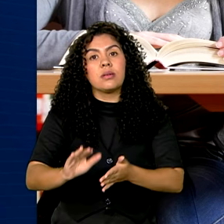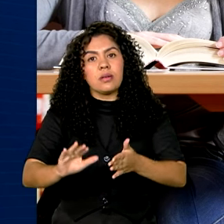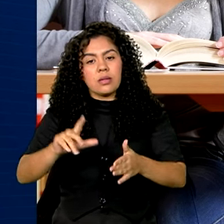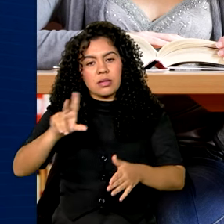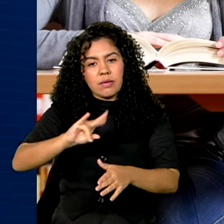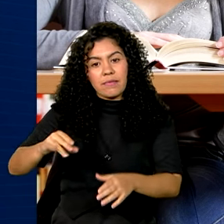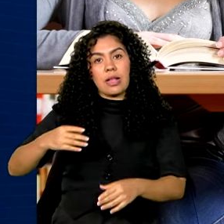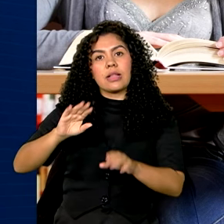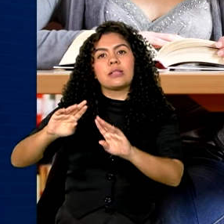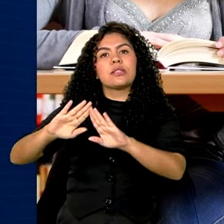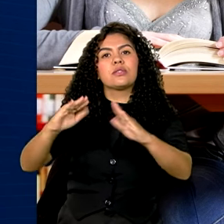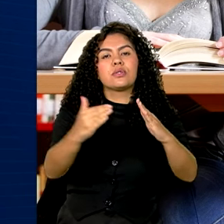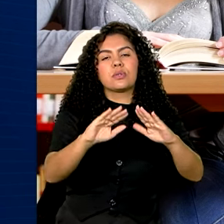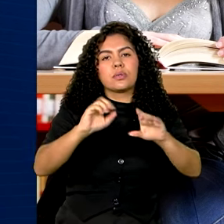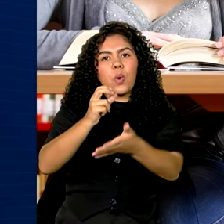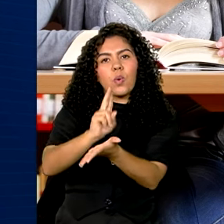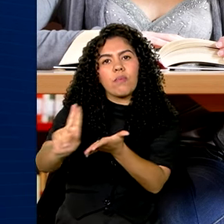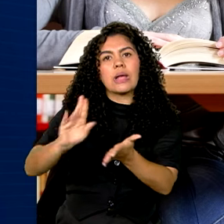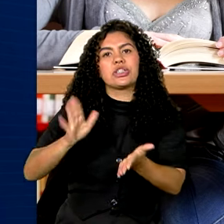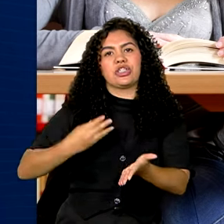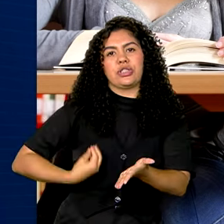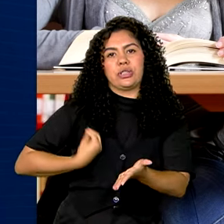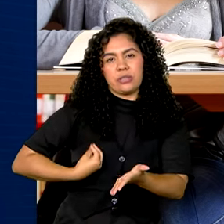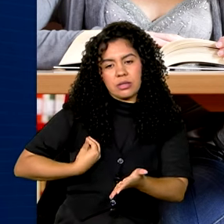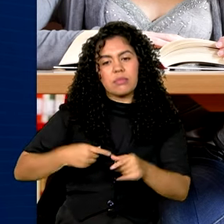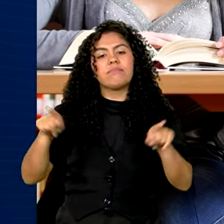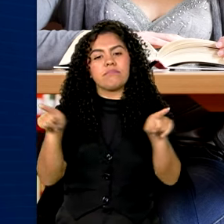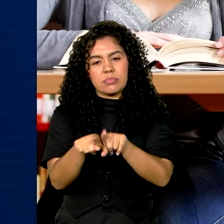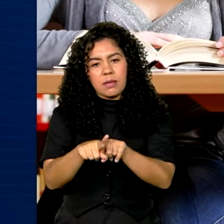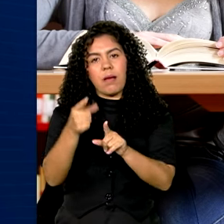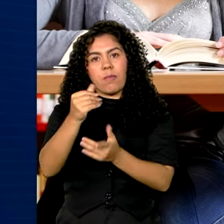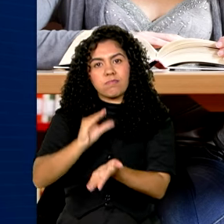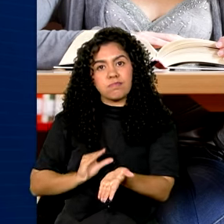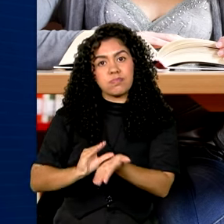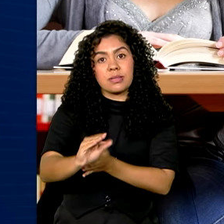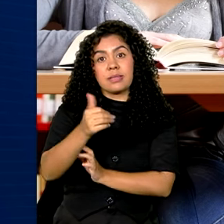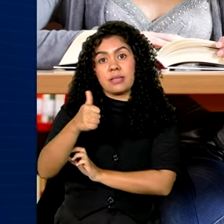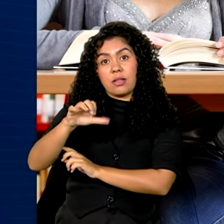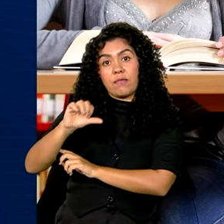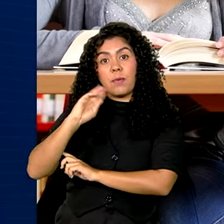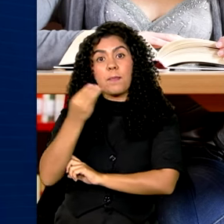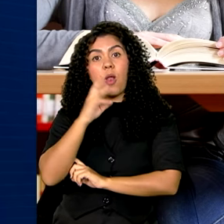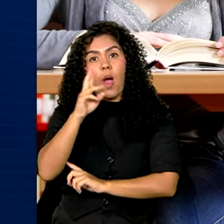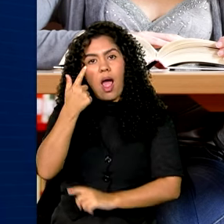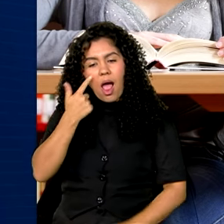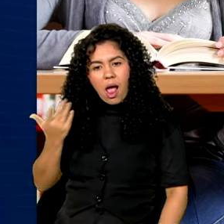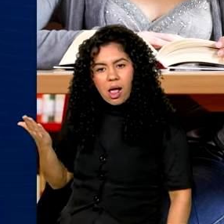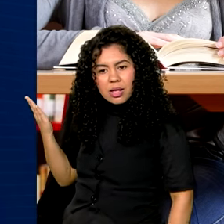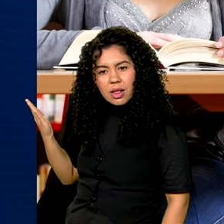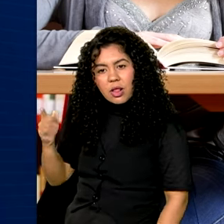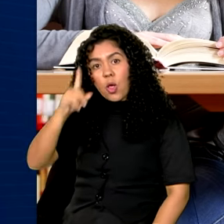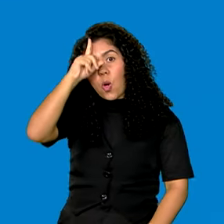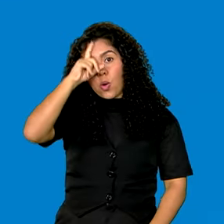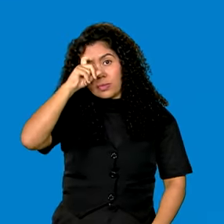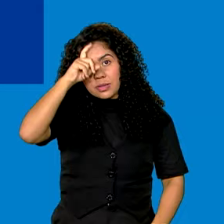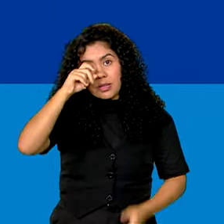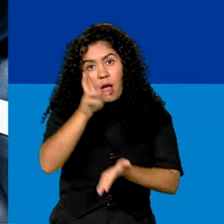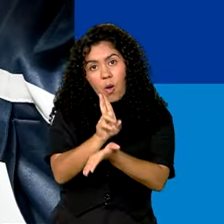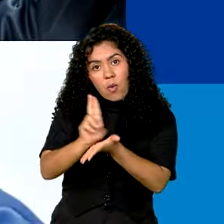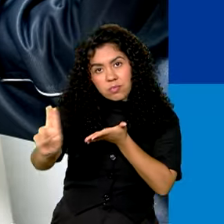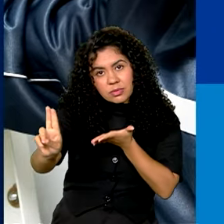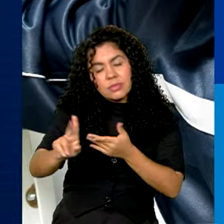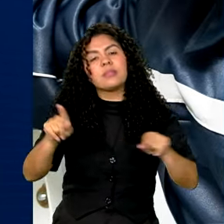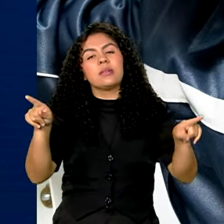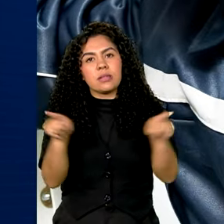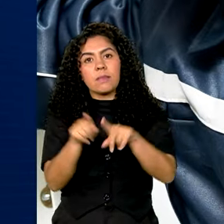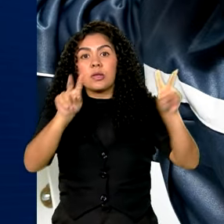já existentes. Também está previsto investimento de 190 milhões de reais em hospitais universitários. Já